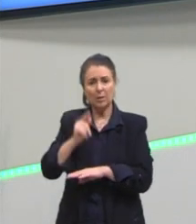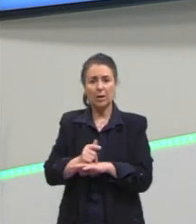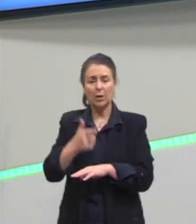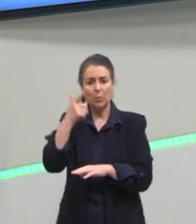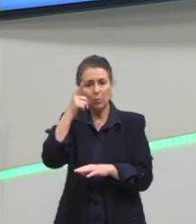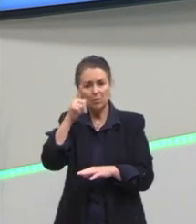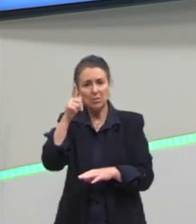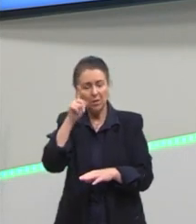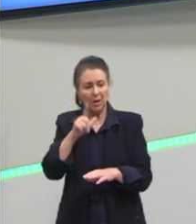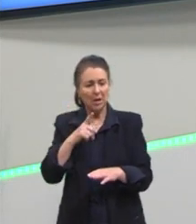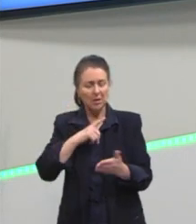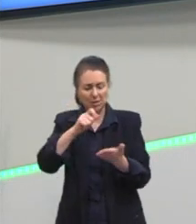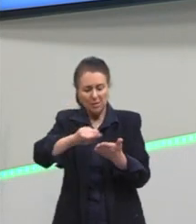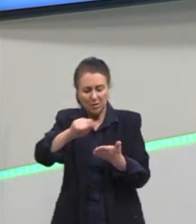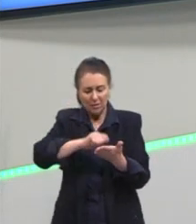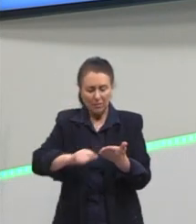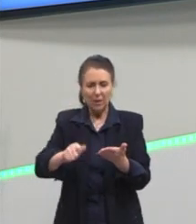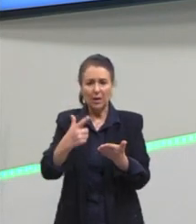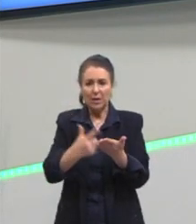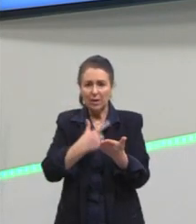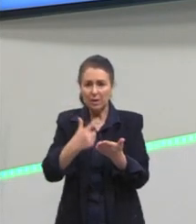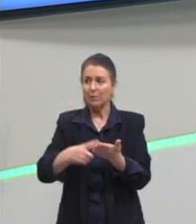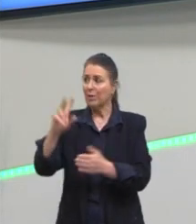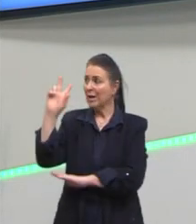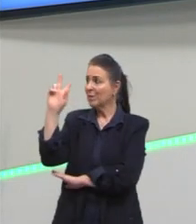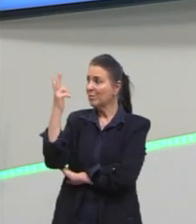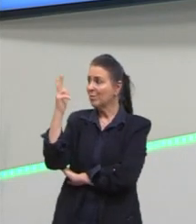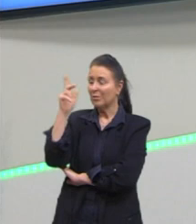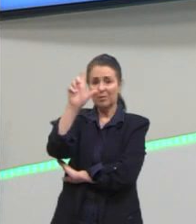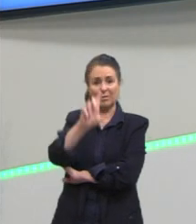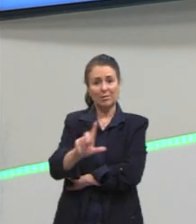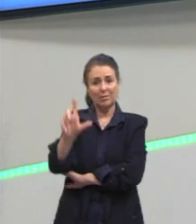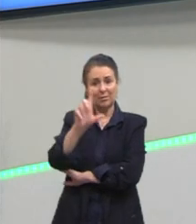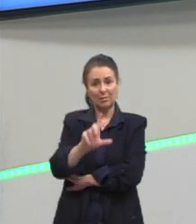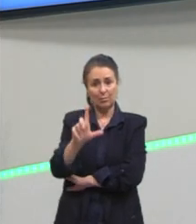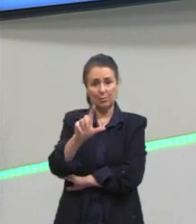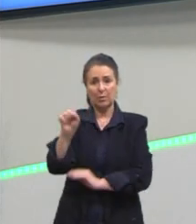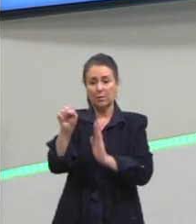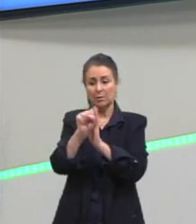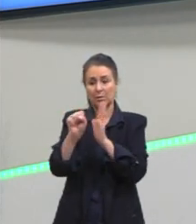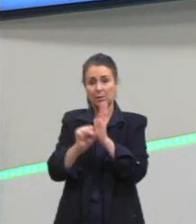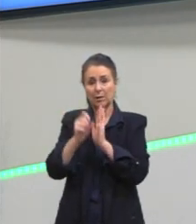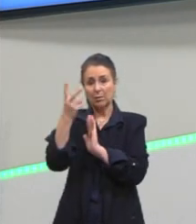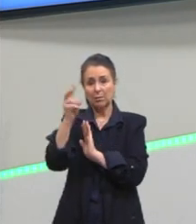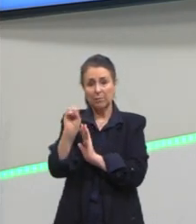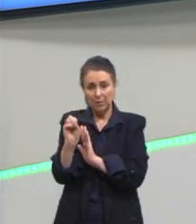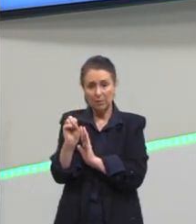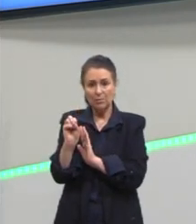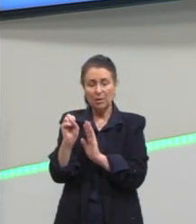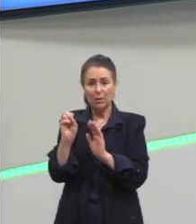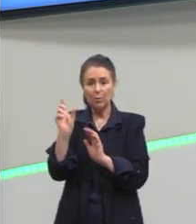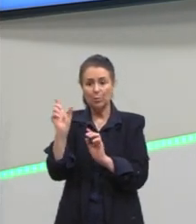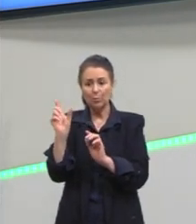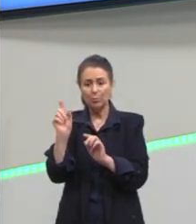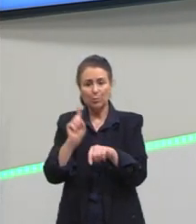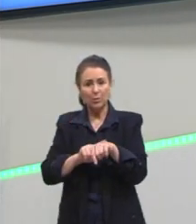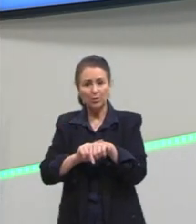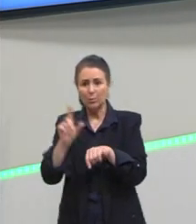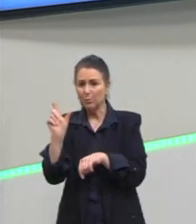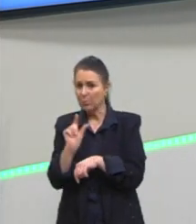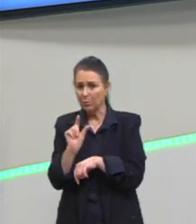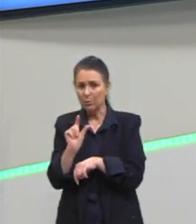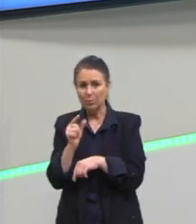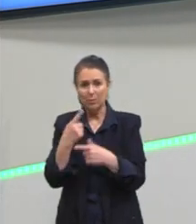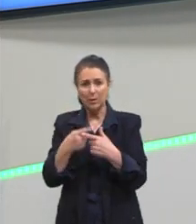entrar para os livros da história da literatura. Gente, isso é muito recente. O século XX é aqui, logo atrás, né. Para quem estuda essa